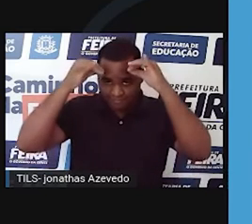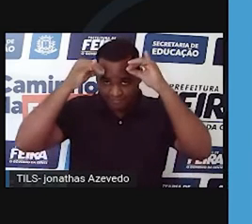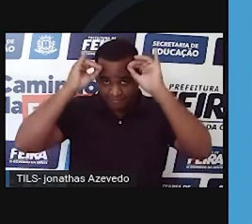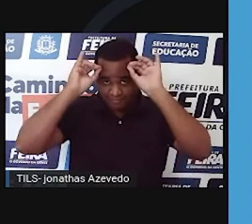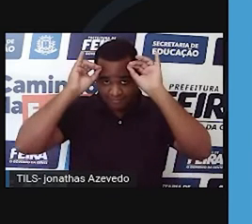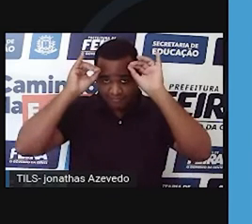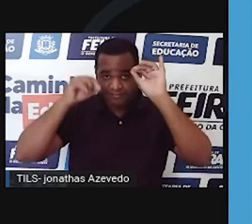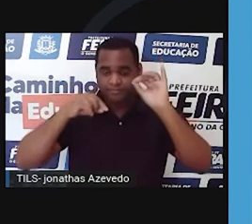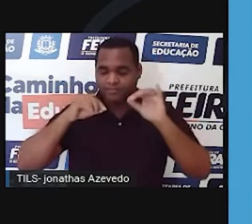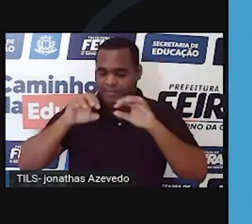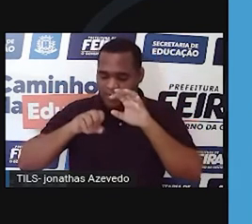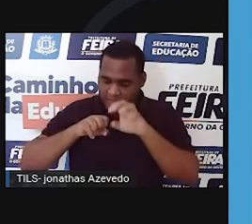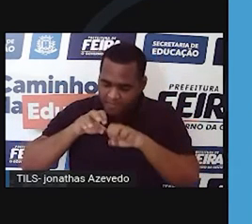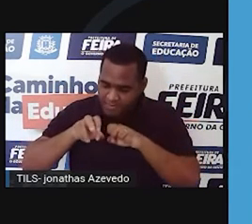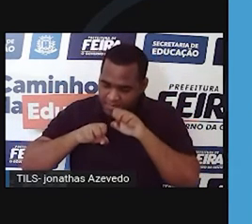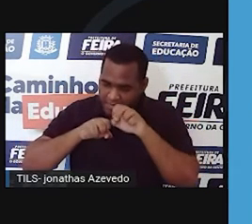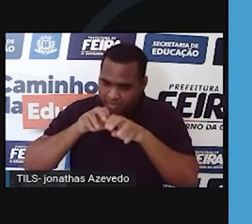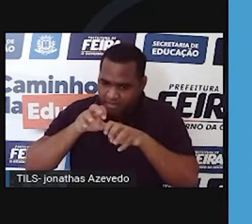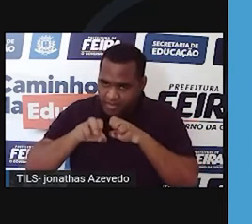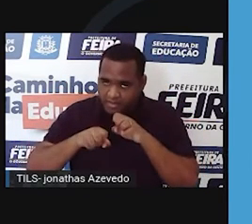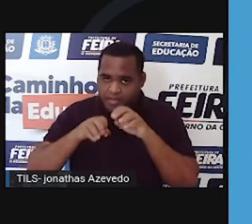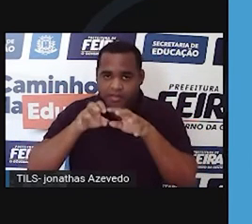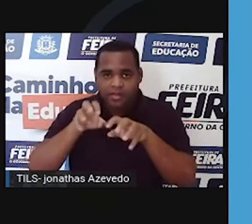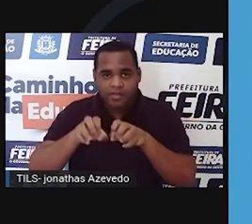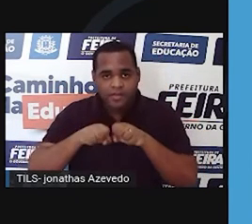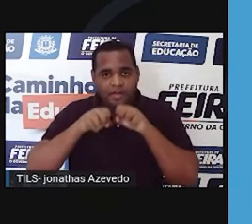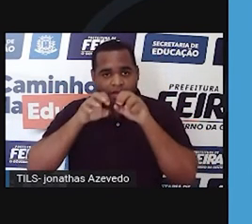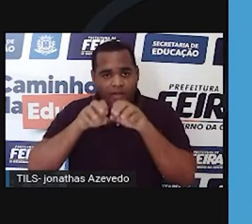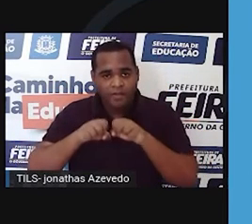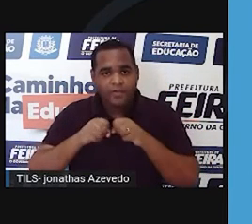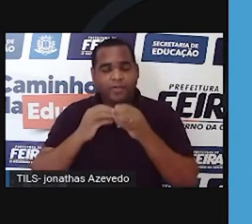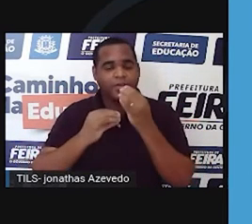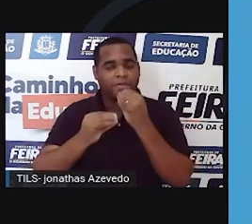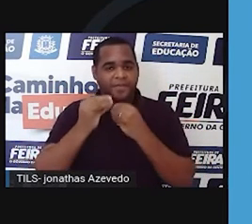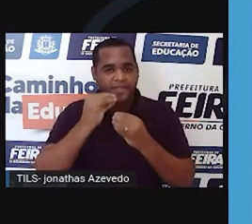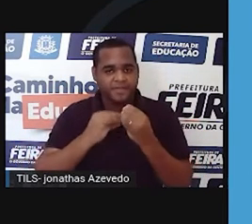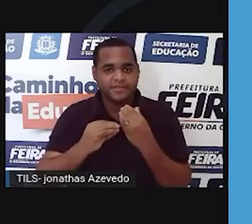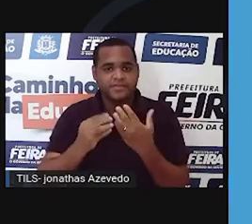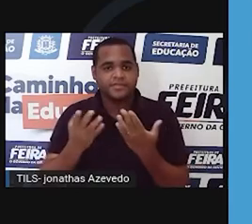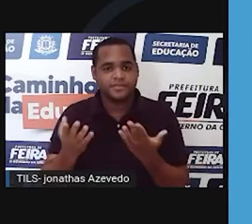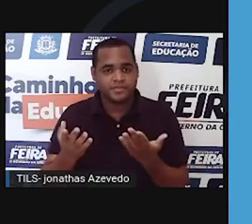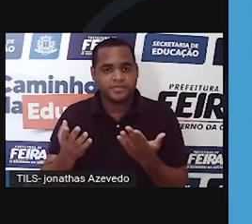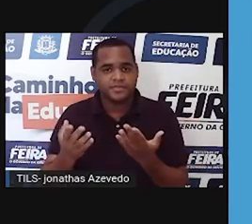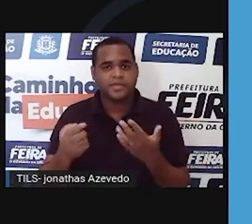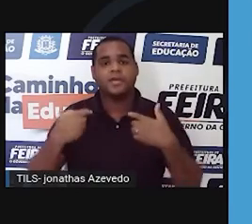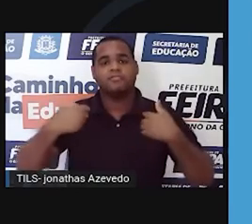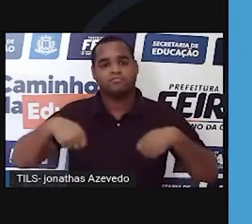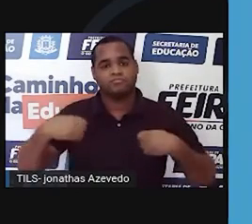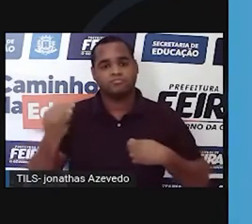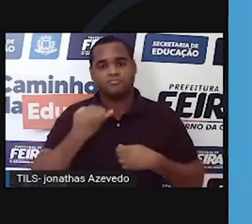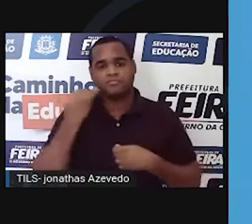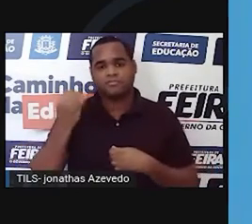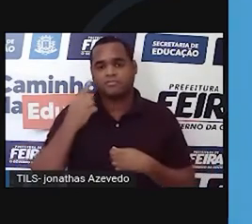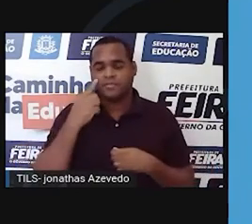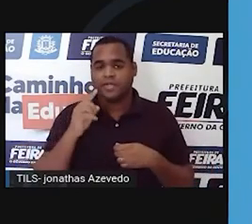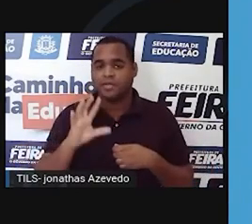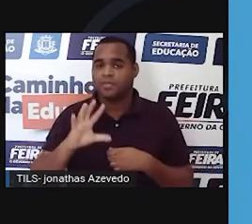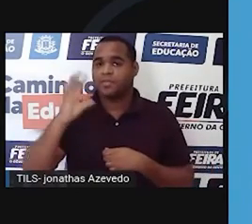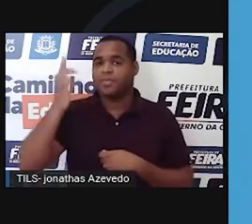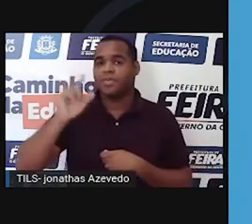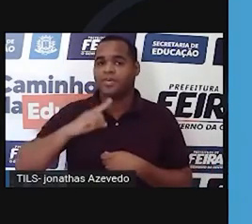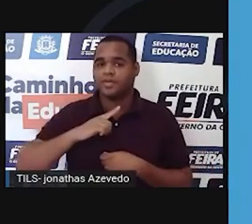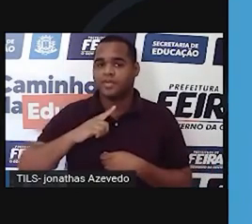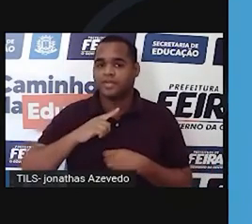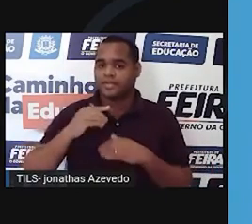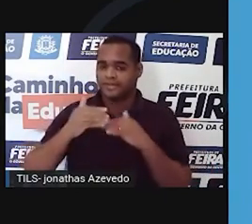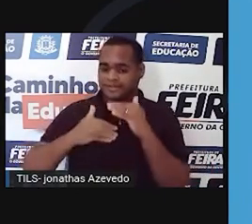comer essa gramínea que rebrota. Então, é possível, sim, que aconteça um processo de